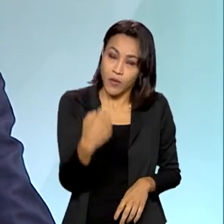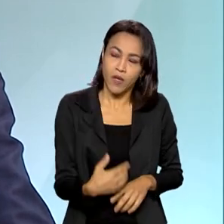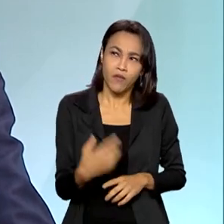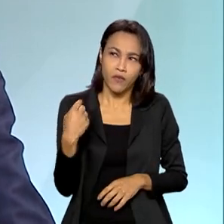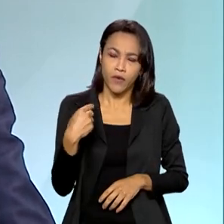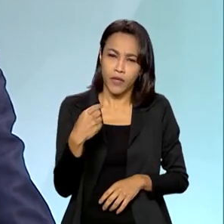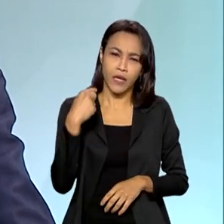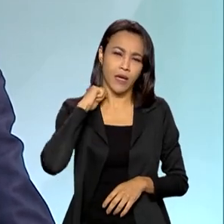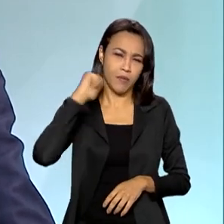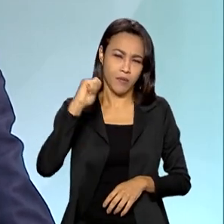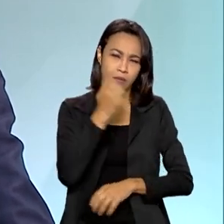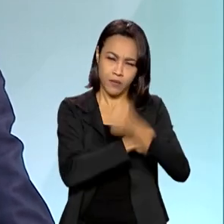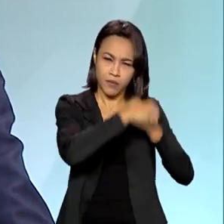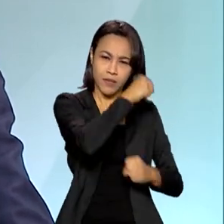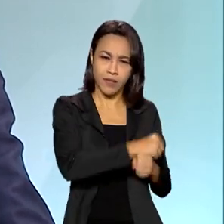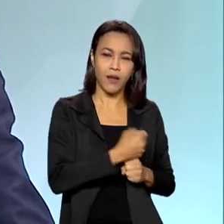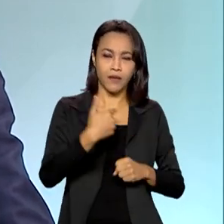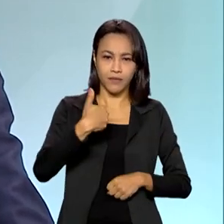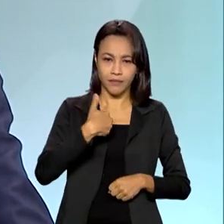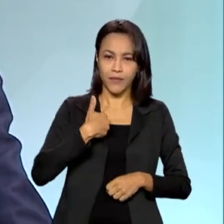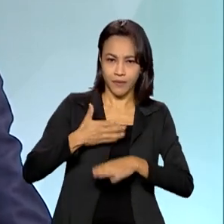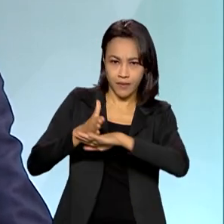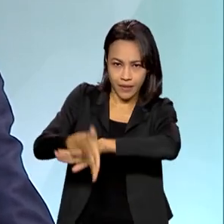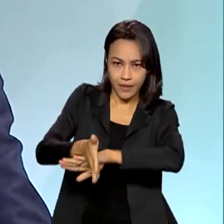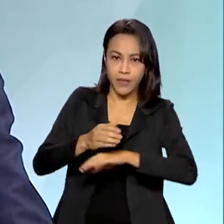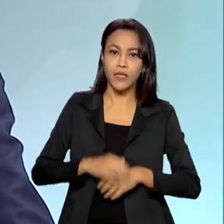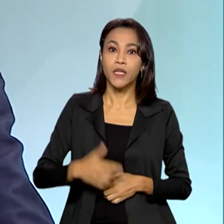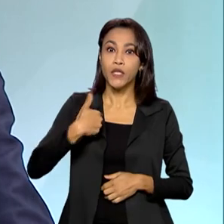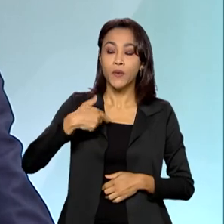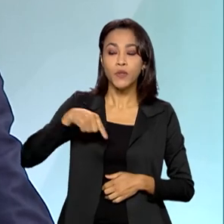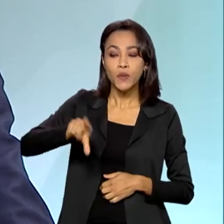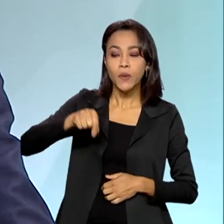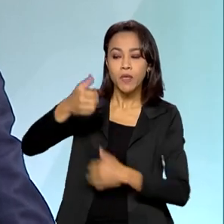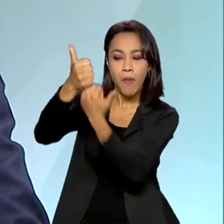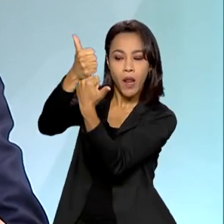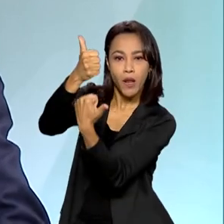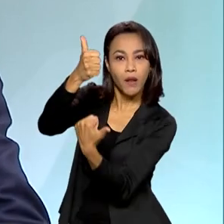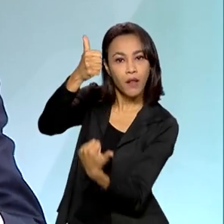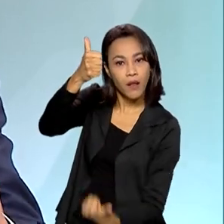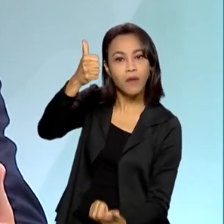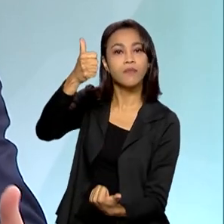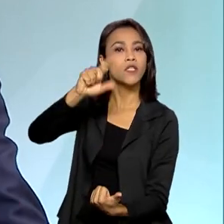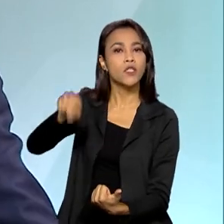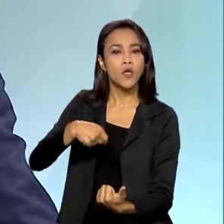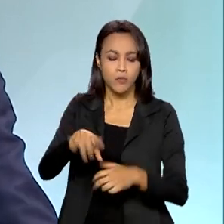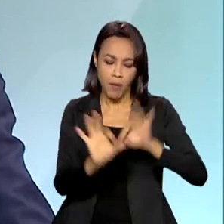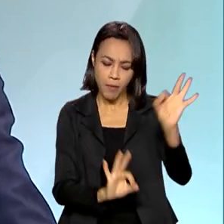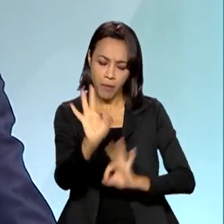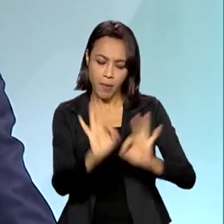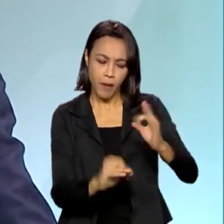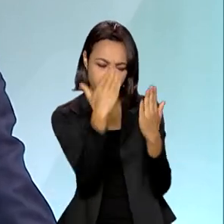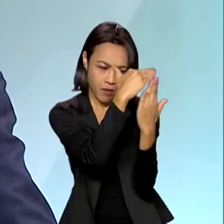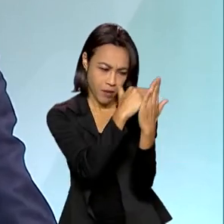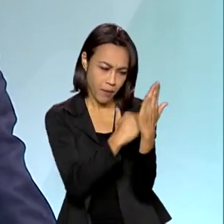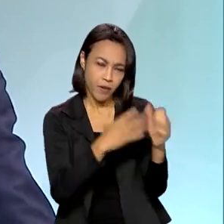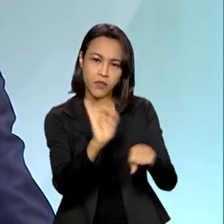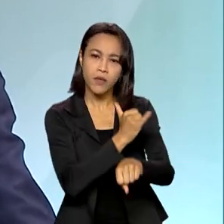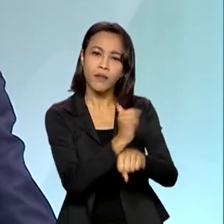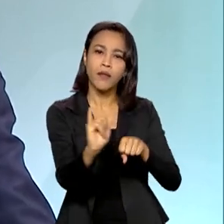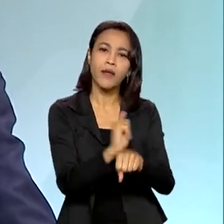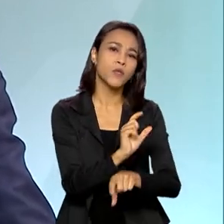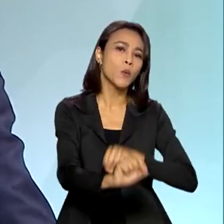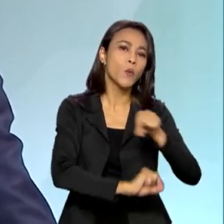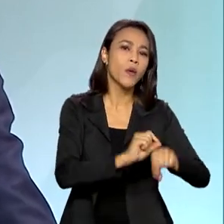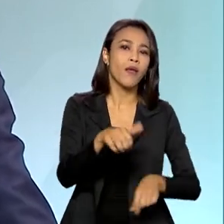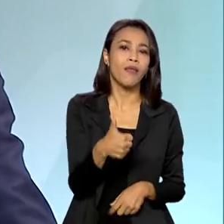do ano passado e, dali para frente, escolhi a diretoria do banco e estabelecemos como diretrizes estratégicas da empresa 10